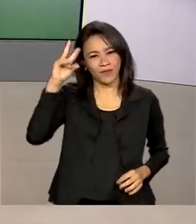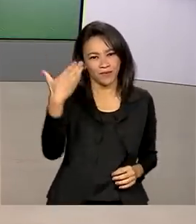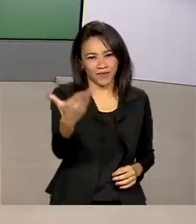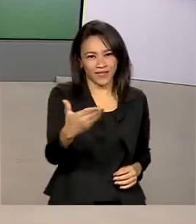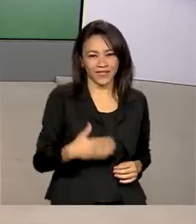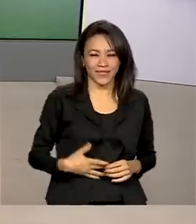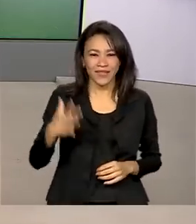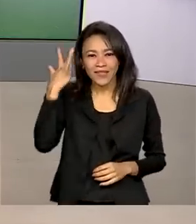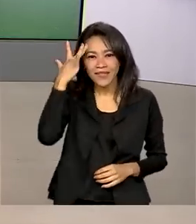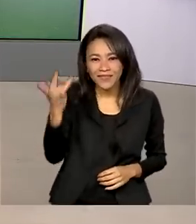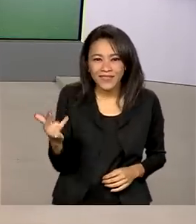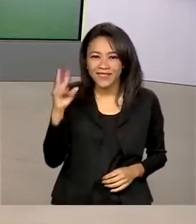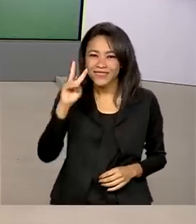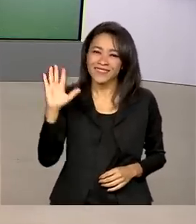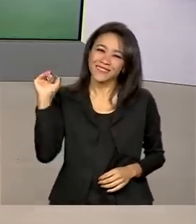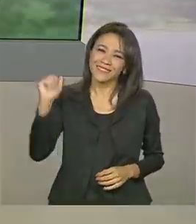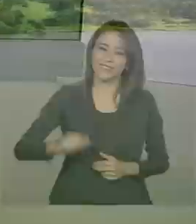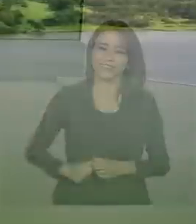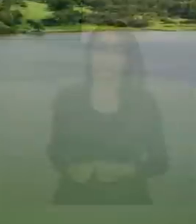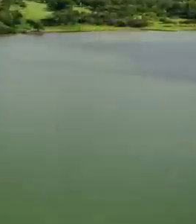você e até amanhã. Tchau!